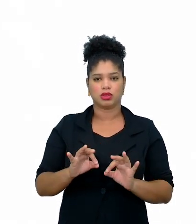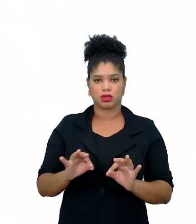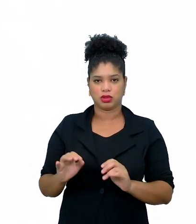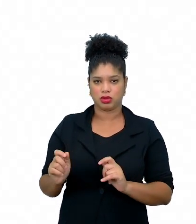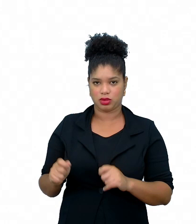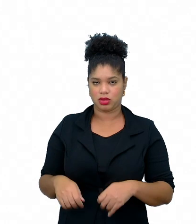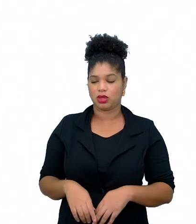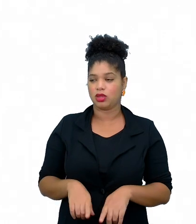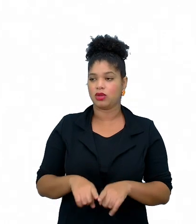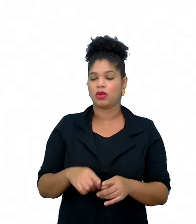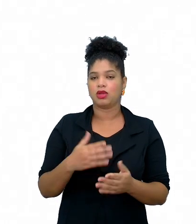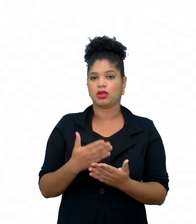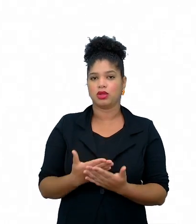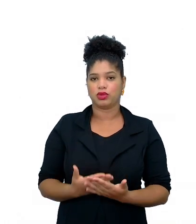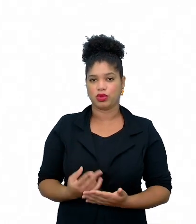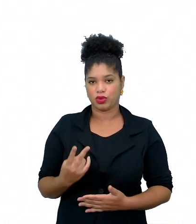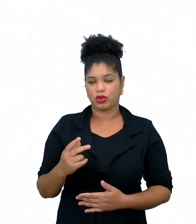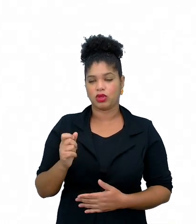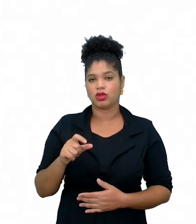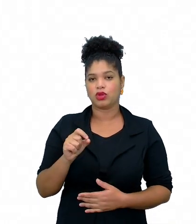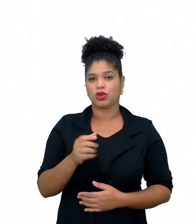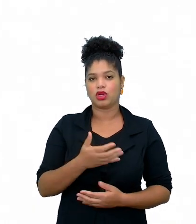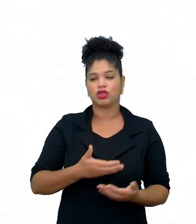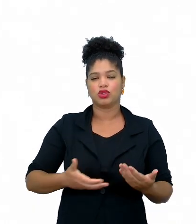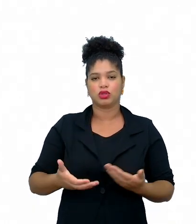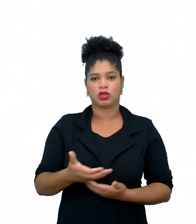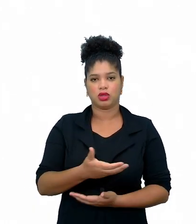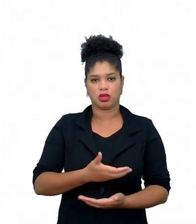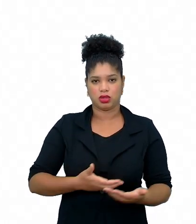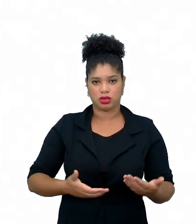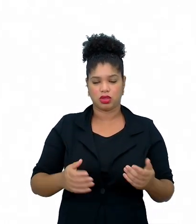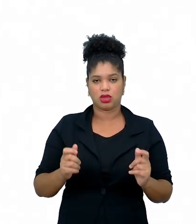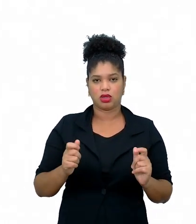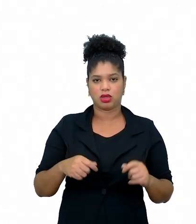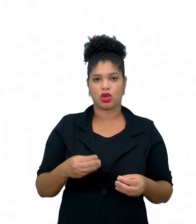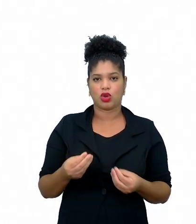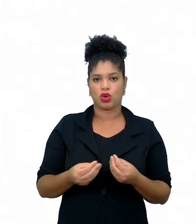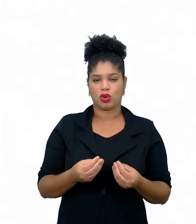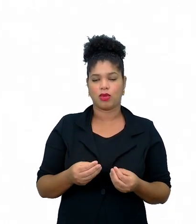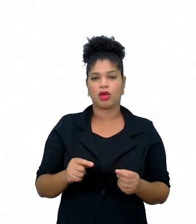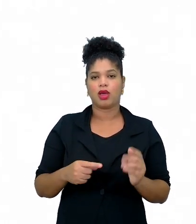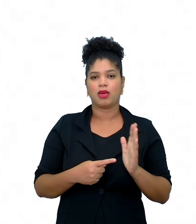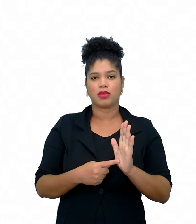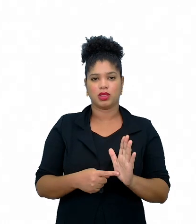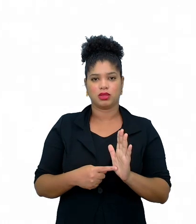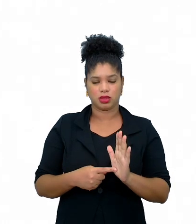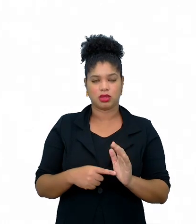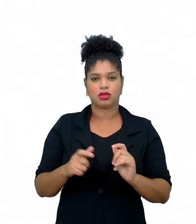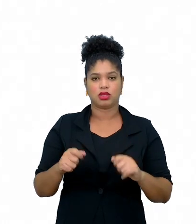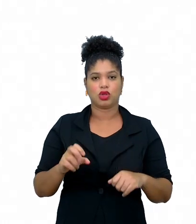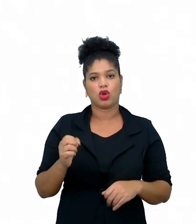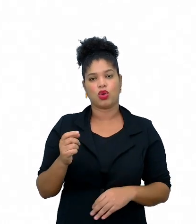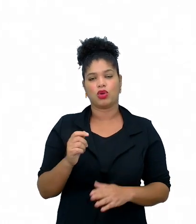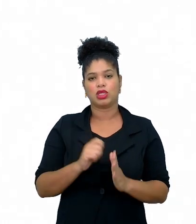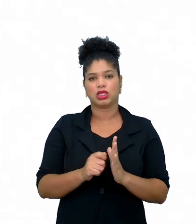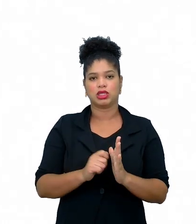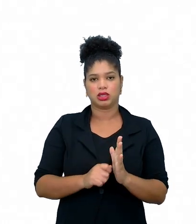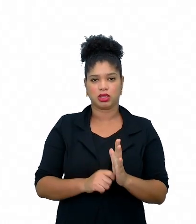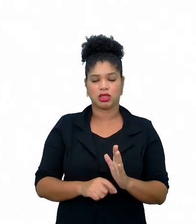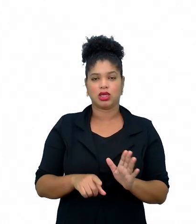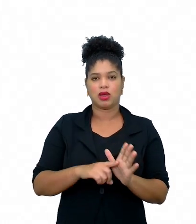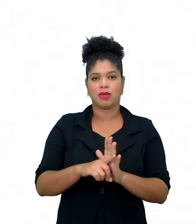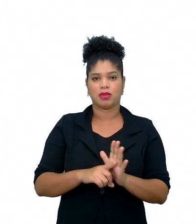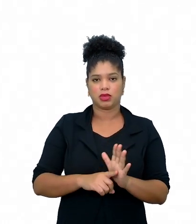e na aula 2, ele prevê socializar os trabalhos concluídos por meio de apresentações orais ou escritas das pesquisas